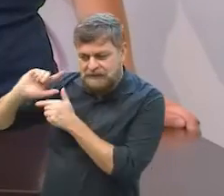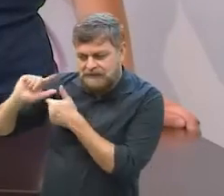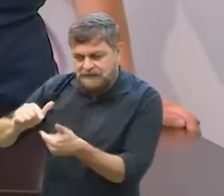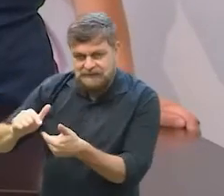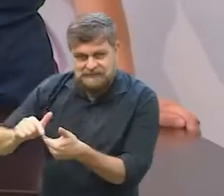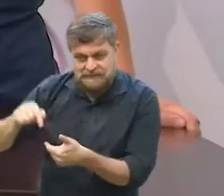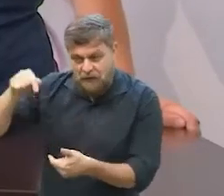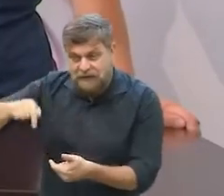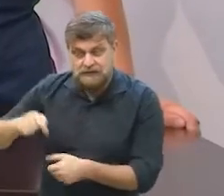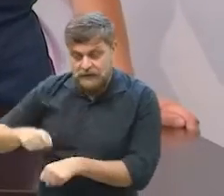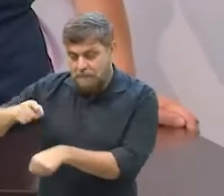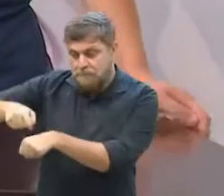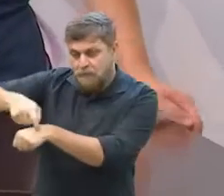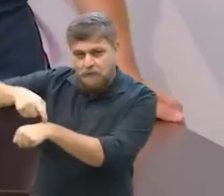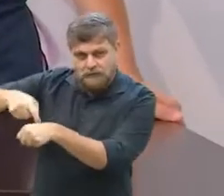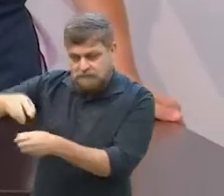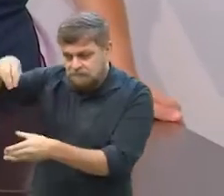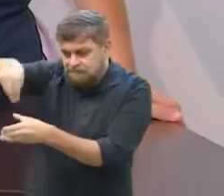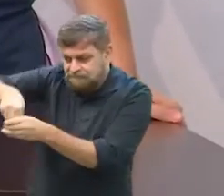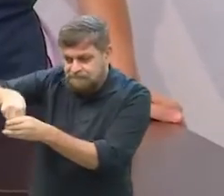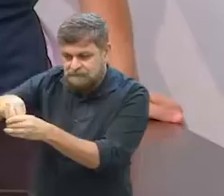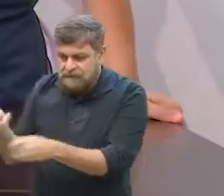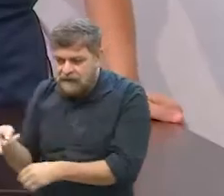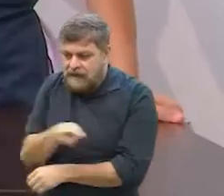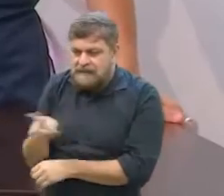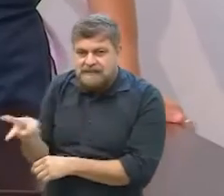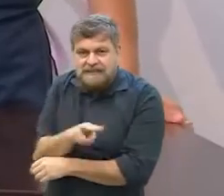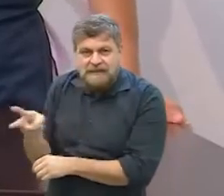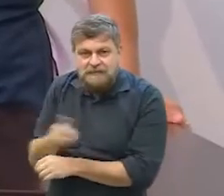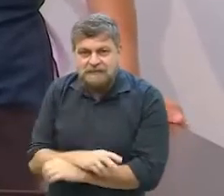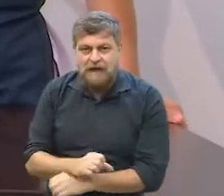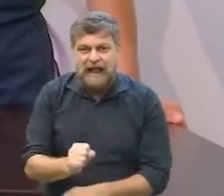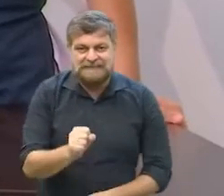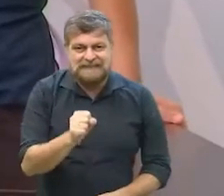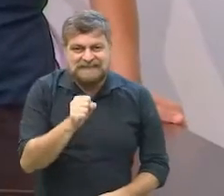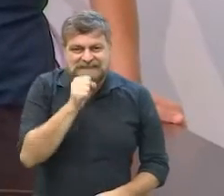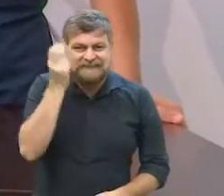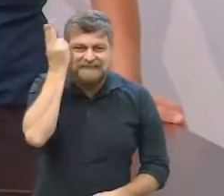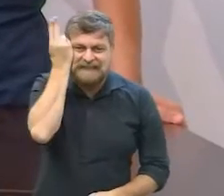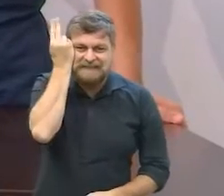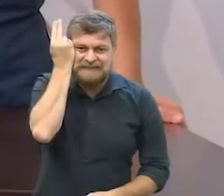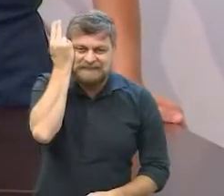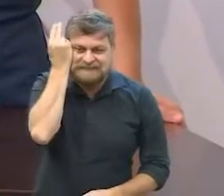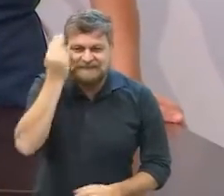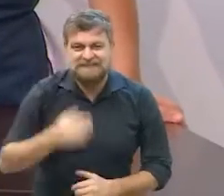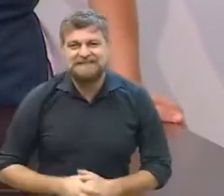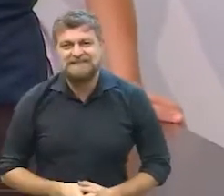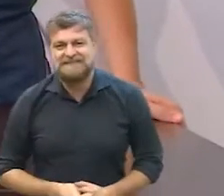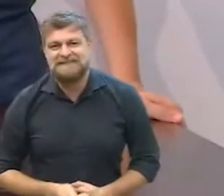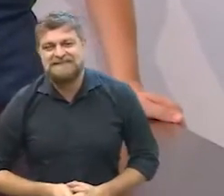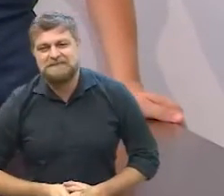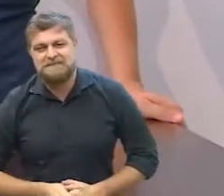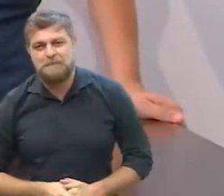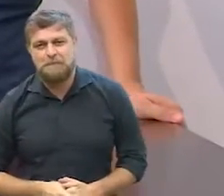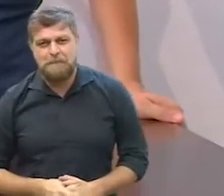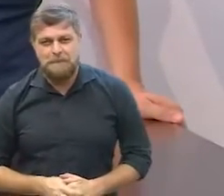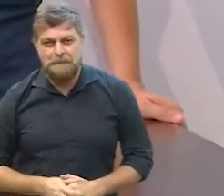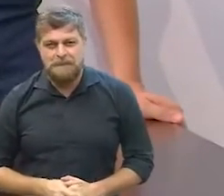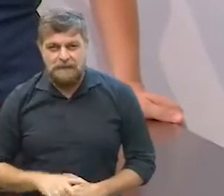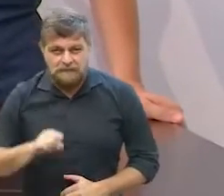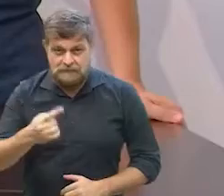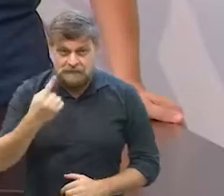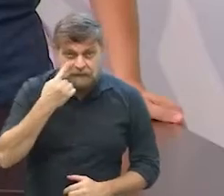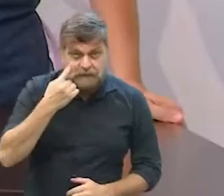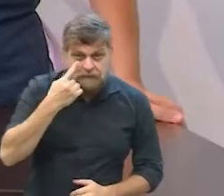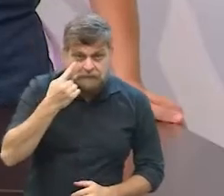de morango de morango e aí ela adaptou para uma cenoura do Coelhinho da Páscoa então aí é só